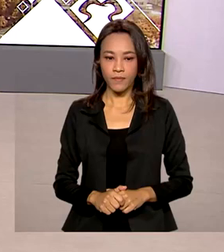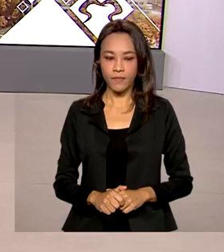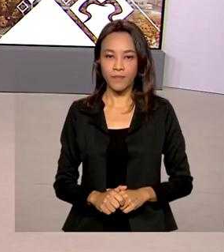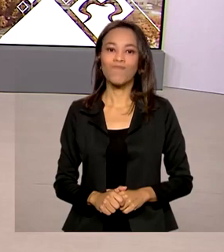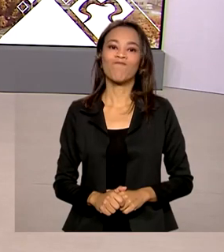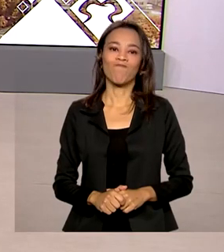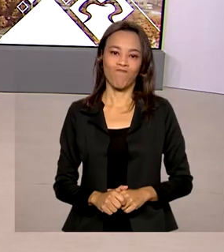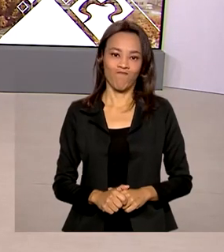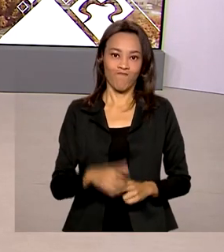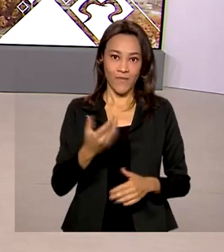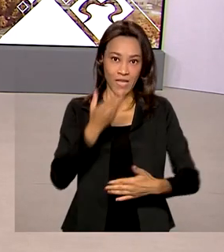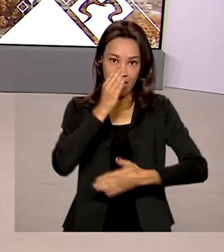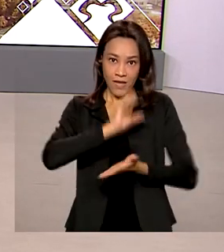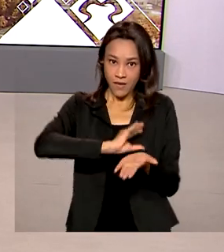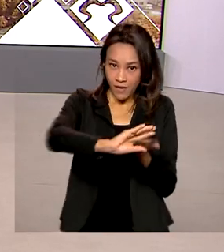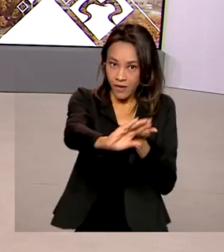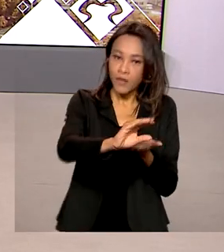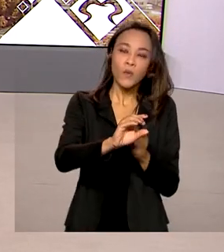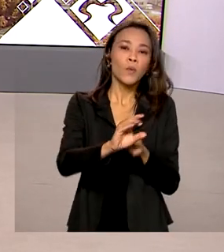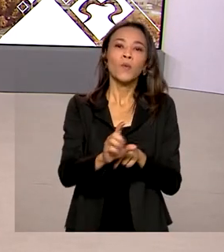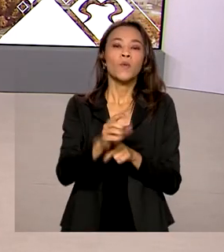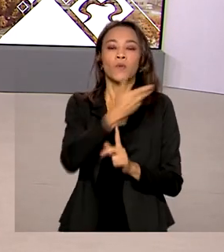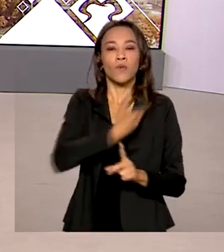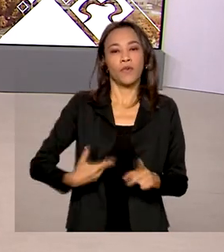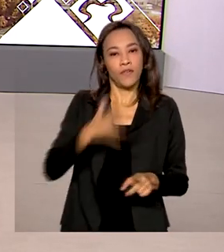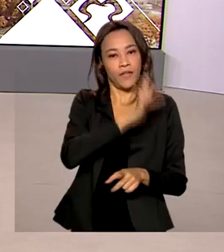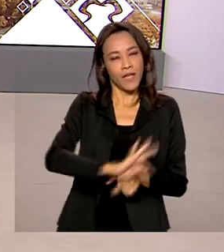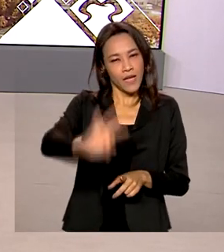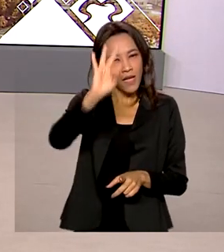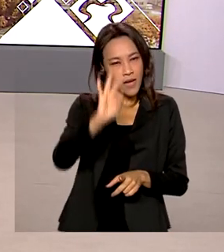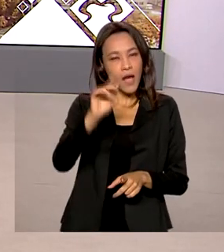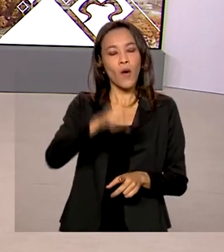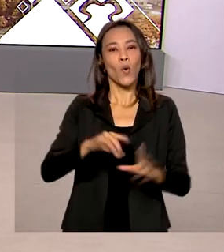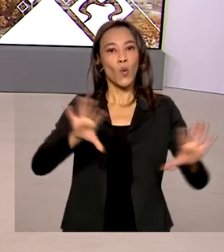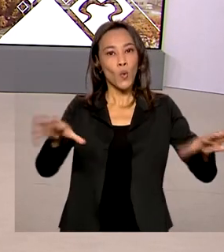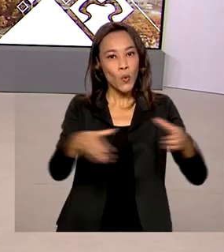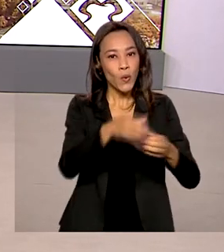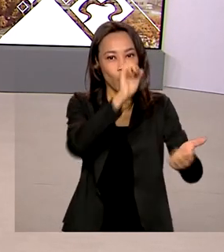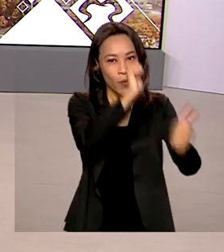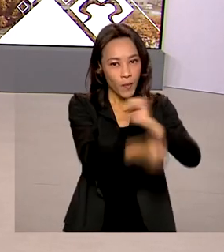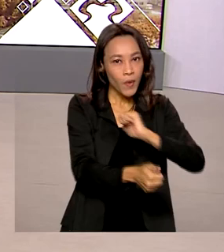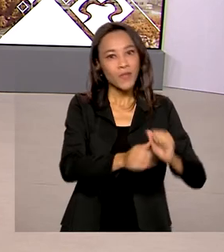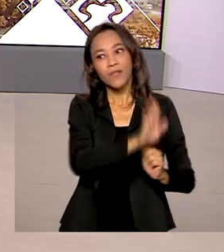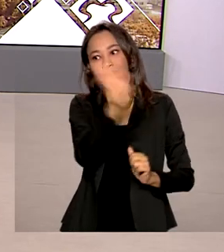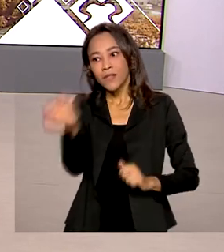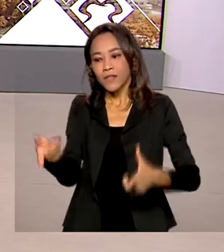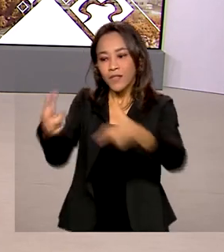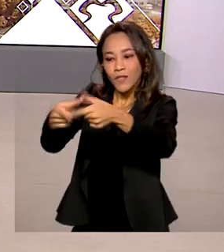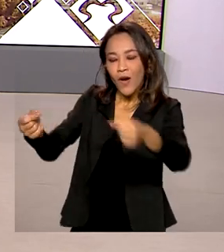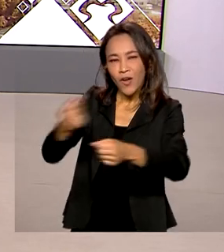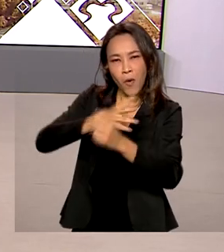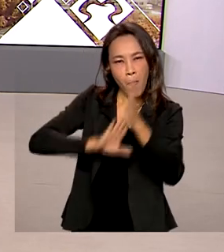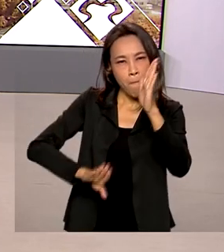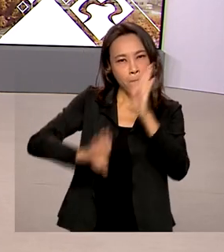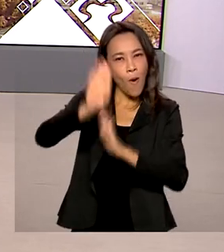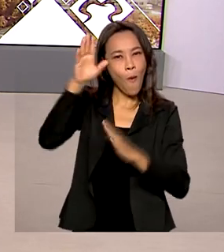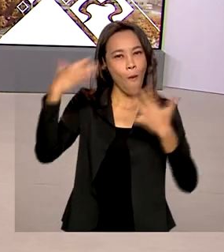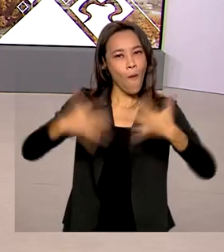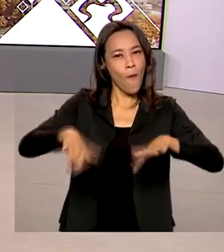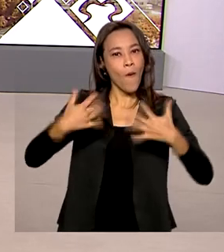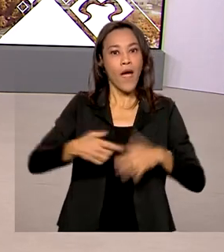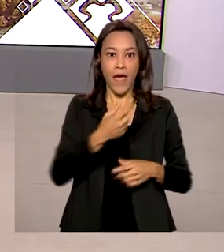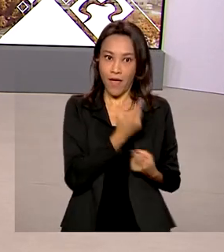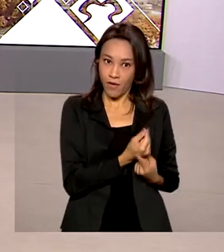Com investimentos do governo federal, delegação do Brasil em Tóquio bateu recorde de competidores. São recursos das